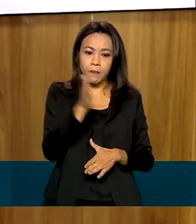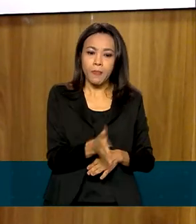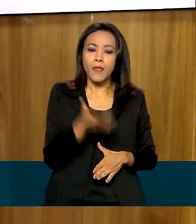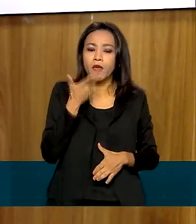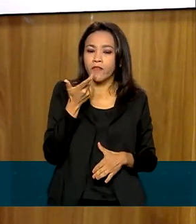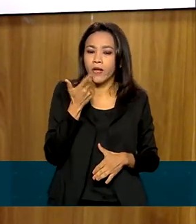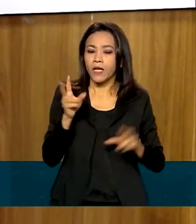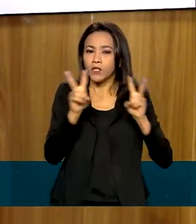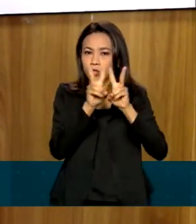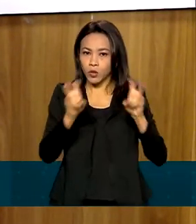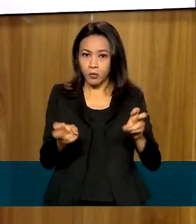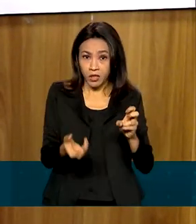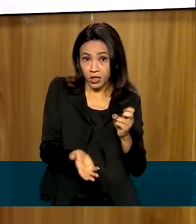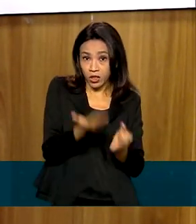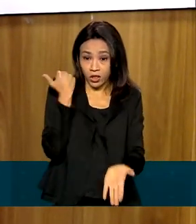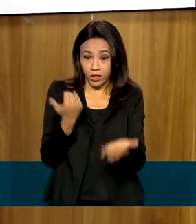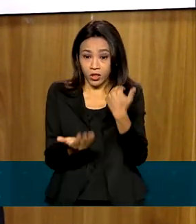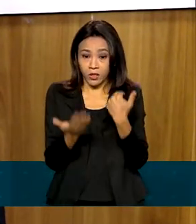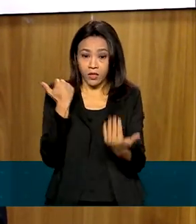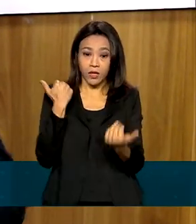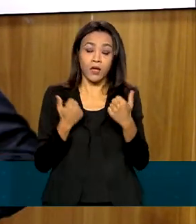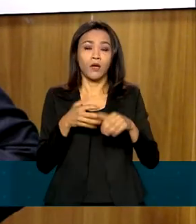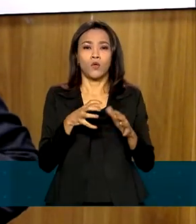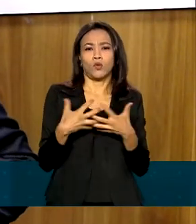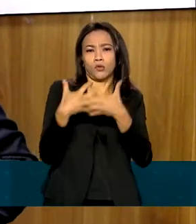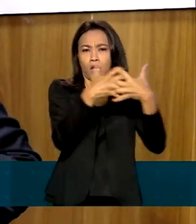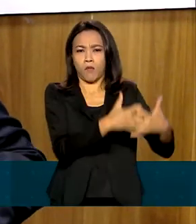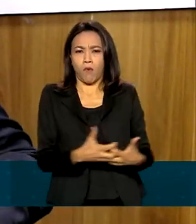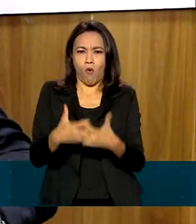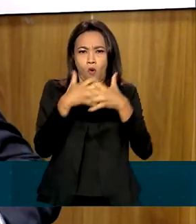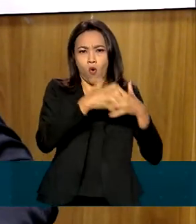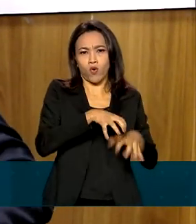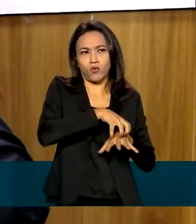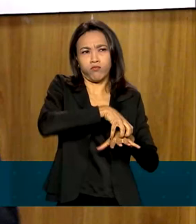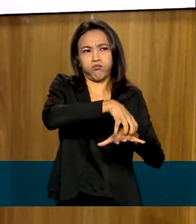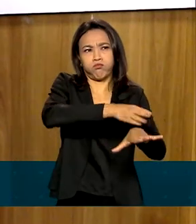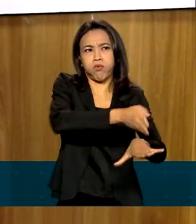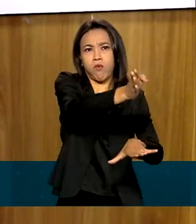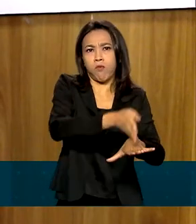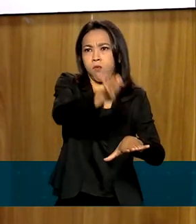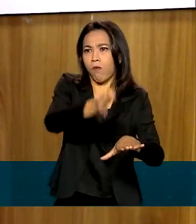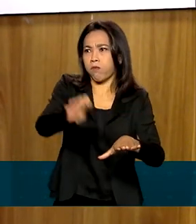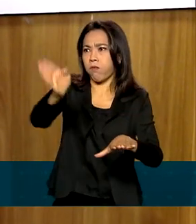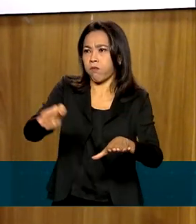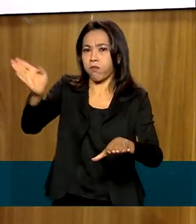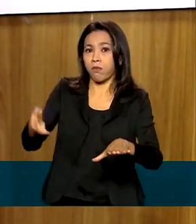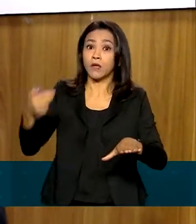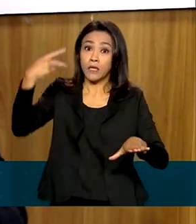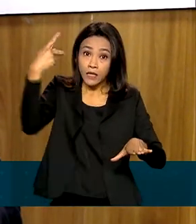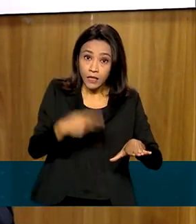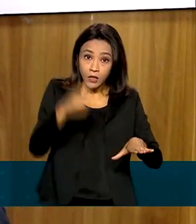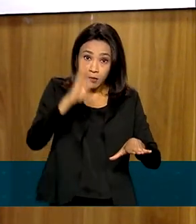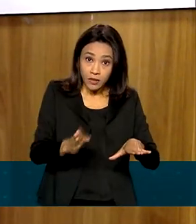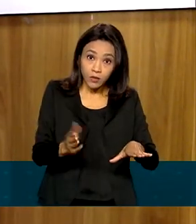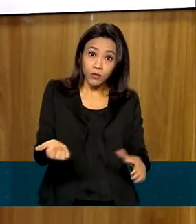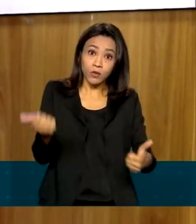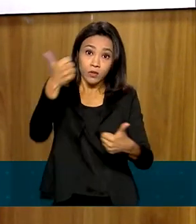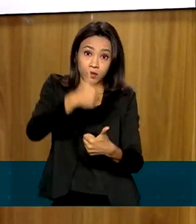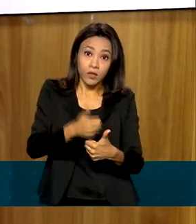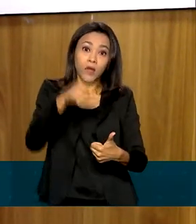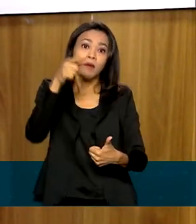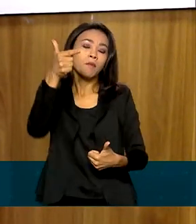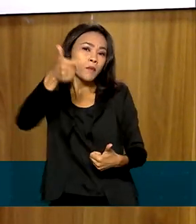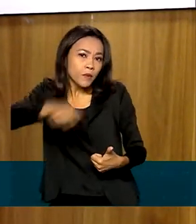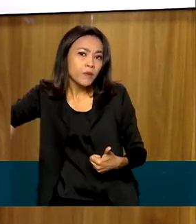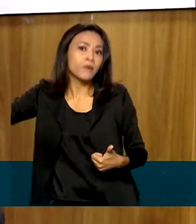tirar os caminhões das estradas e fazer com que essa produção, essa grande produção brasileira, que é a commodity brasileira, que tem grandes